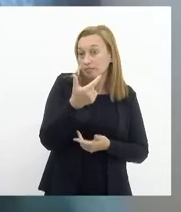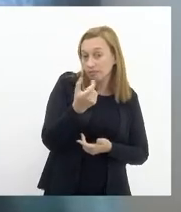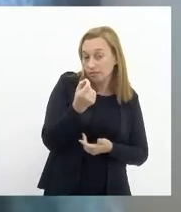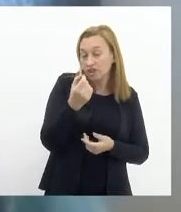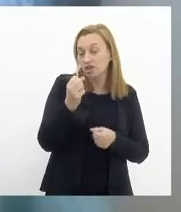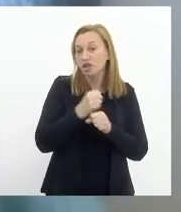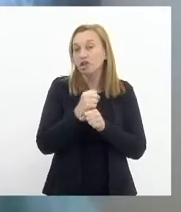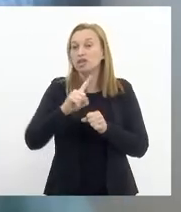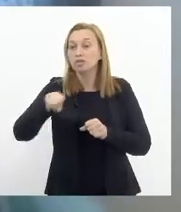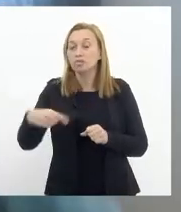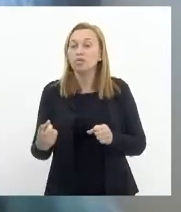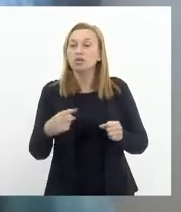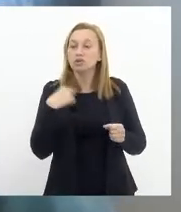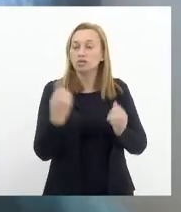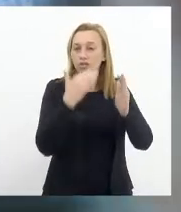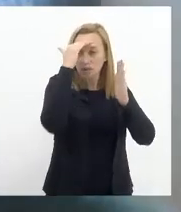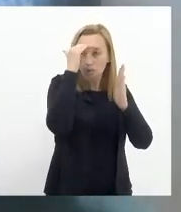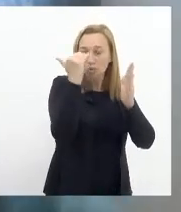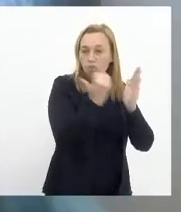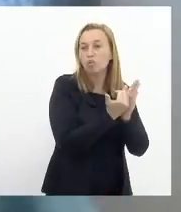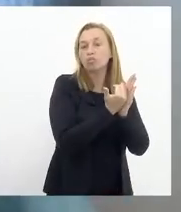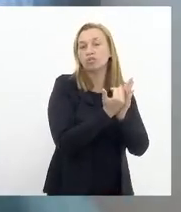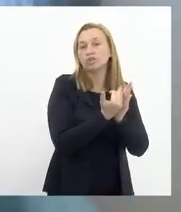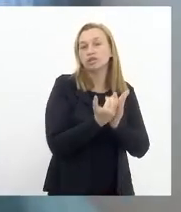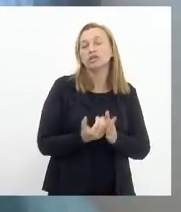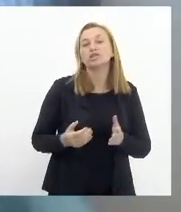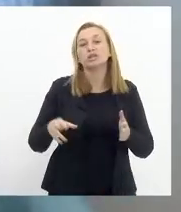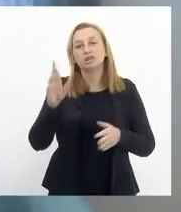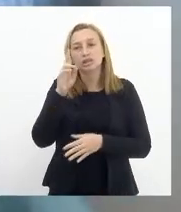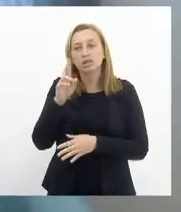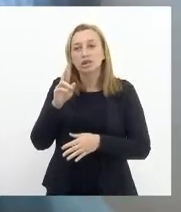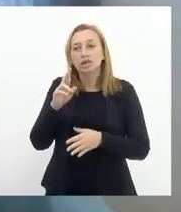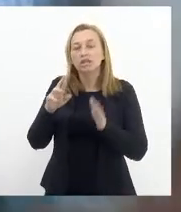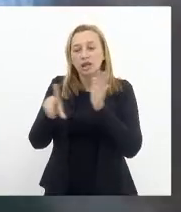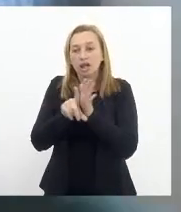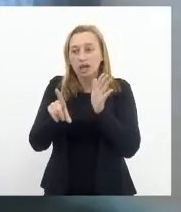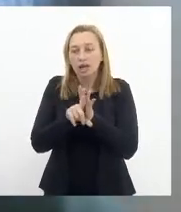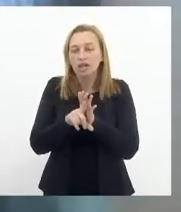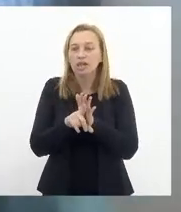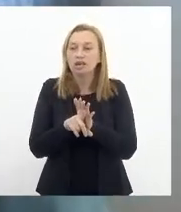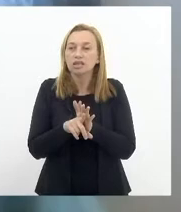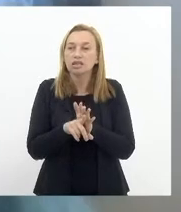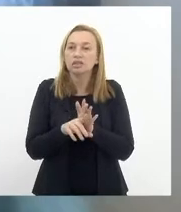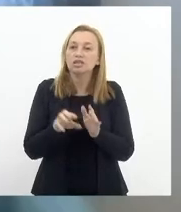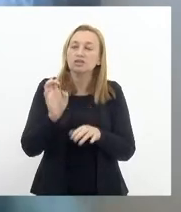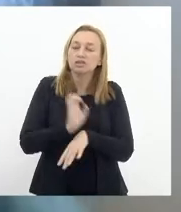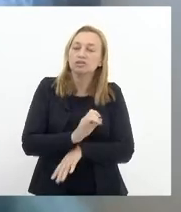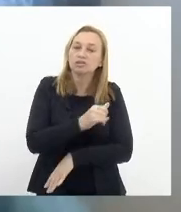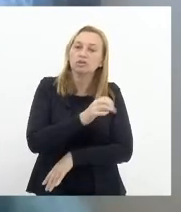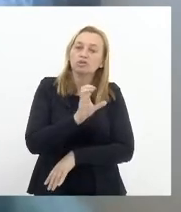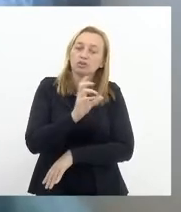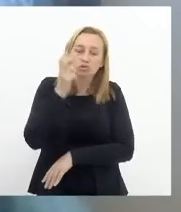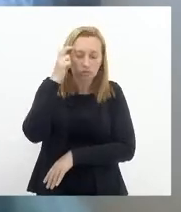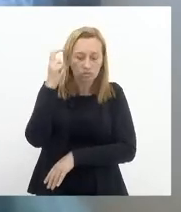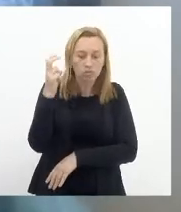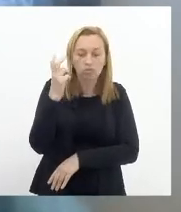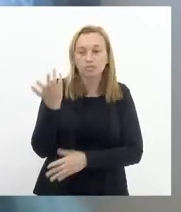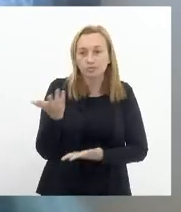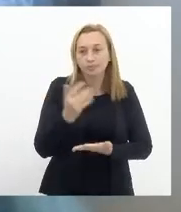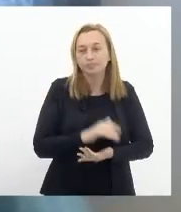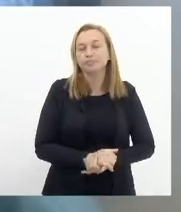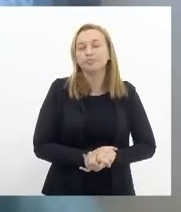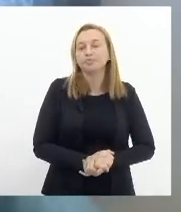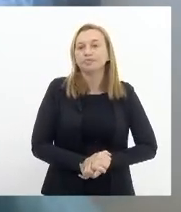o cumpra-se da lei do fundo estadual de cultura antes tarde do que mais tarde como diz o presidente André